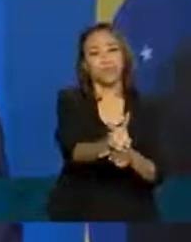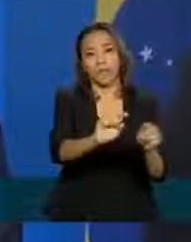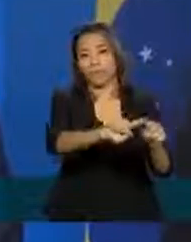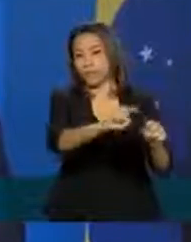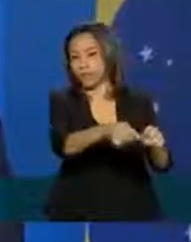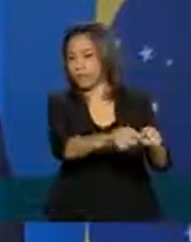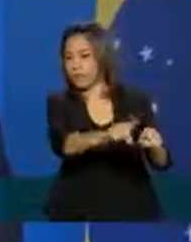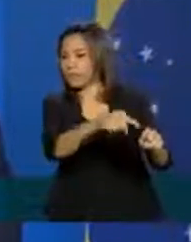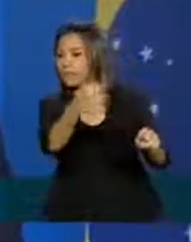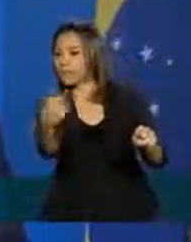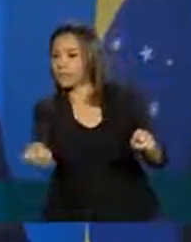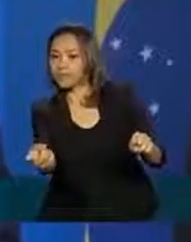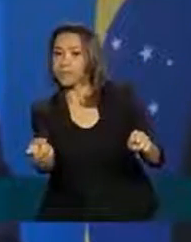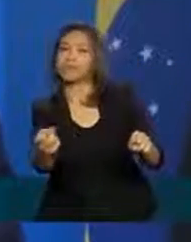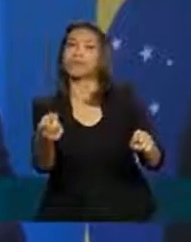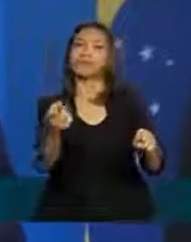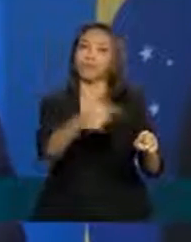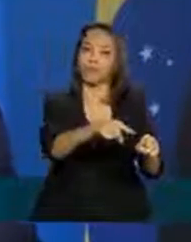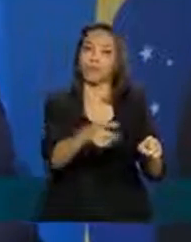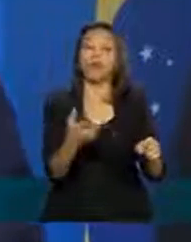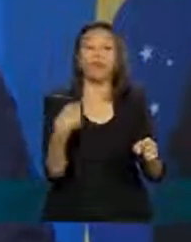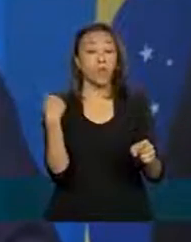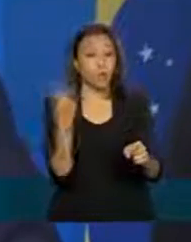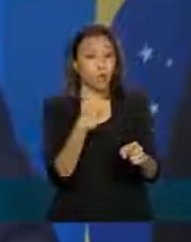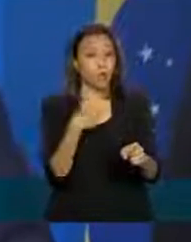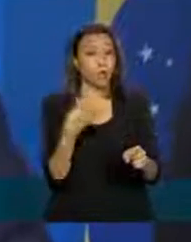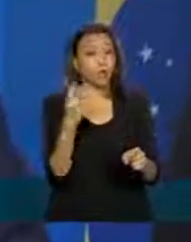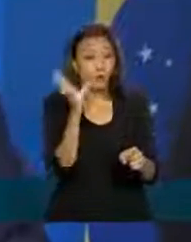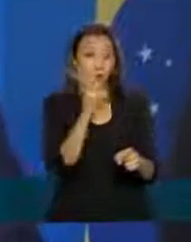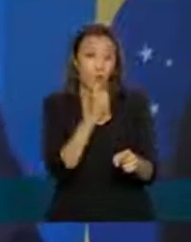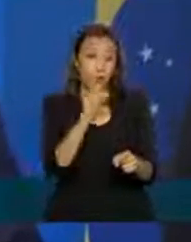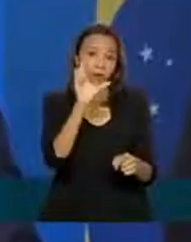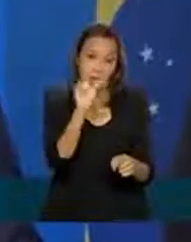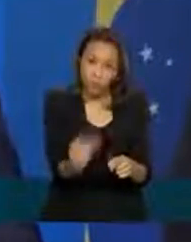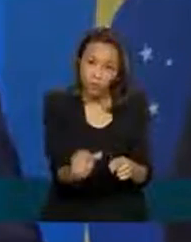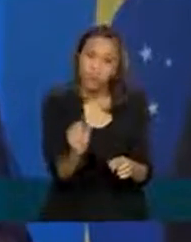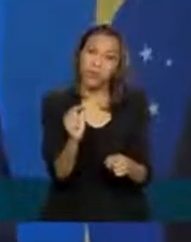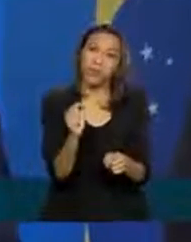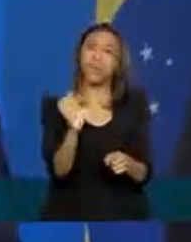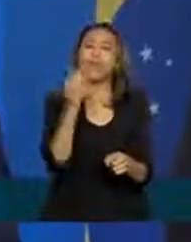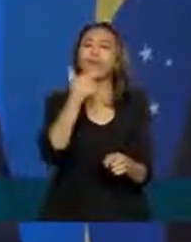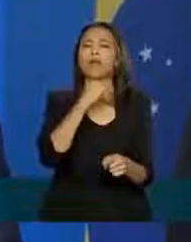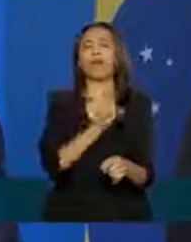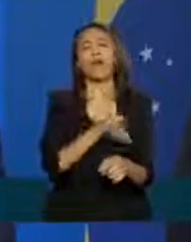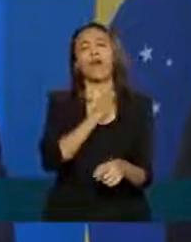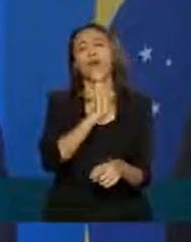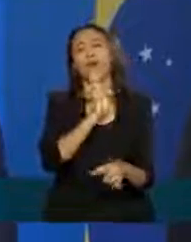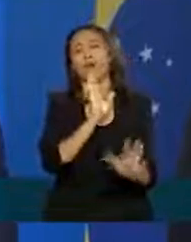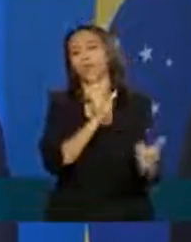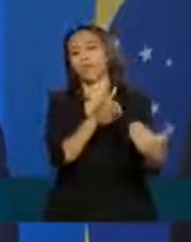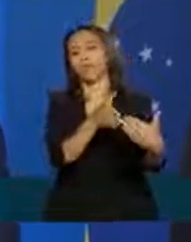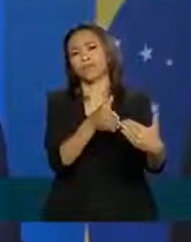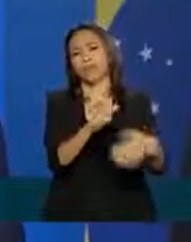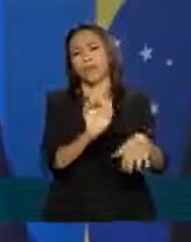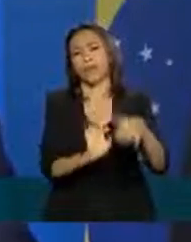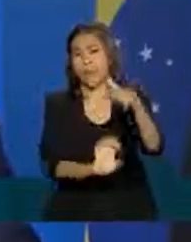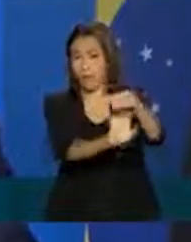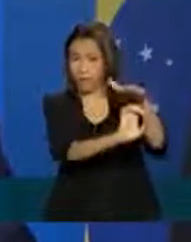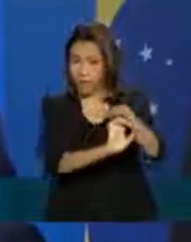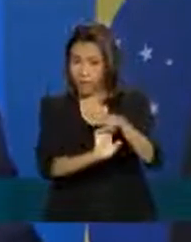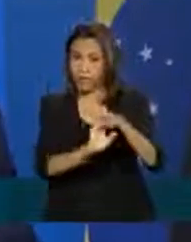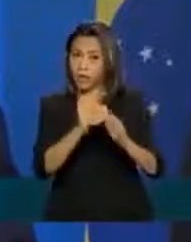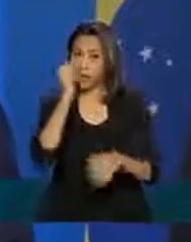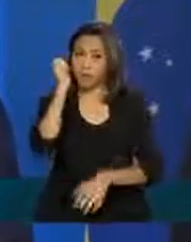financeiro mas estaremos abertos sim só que demora mais tempo ou seja quem nós já conhecemos é praticamente automático